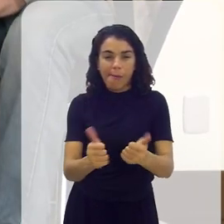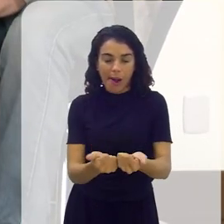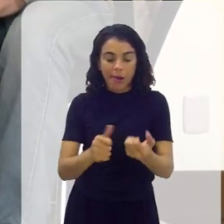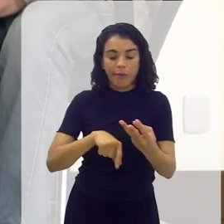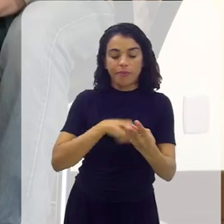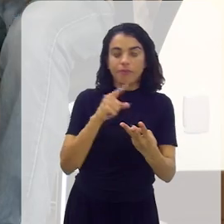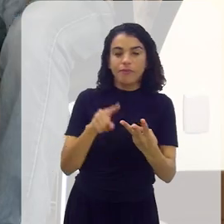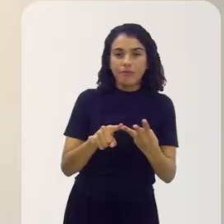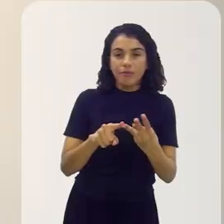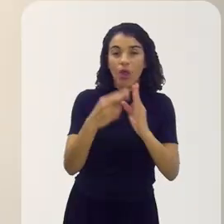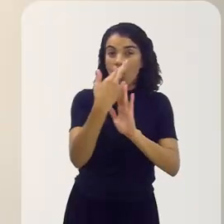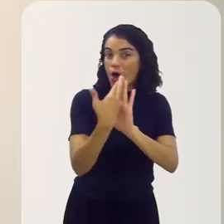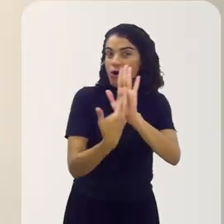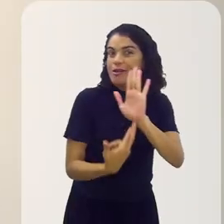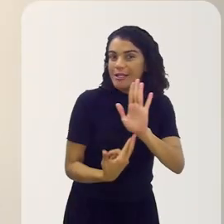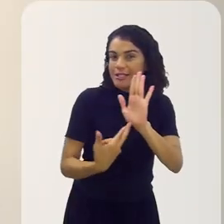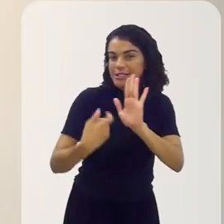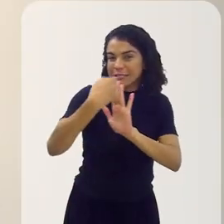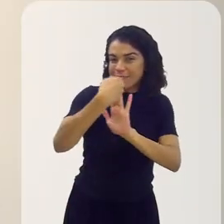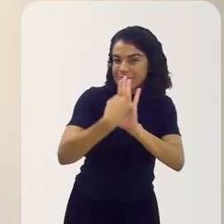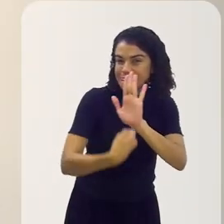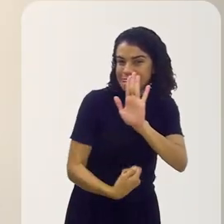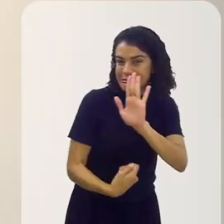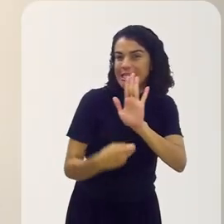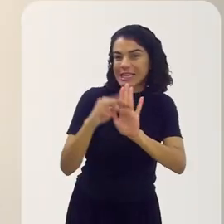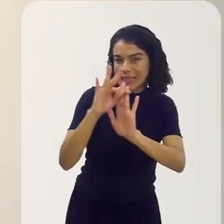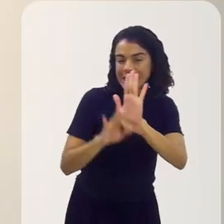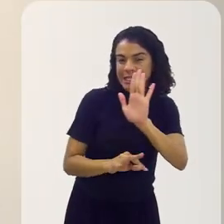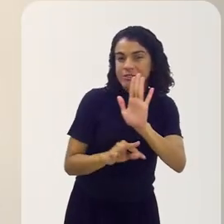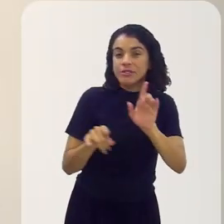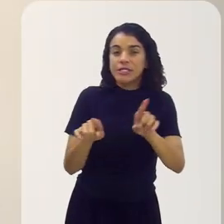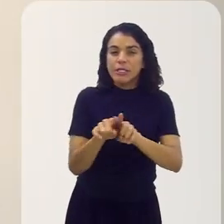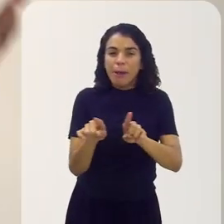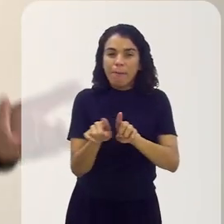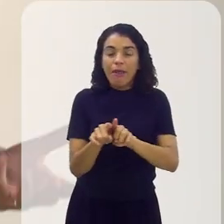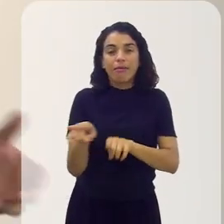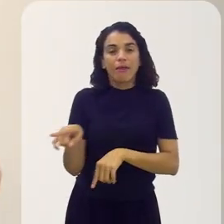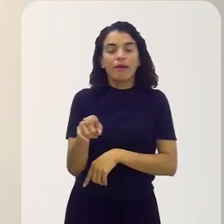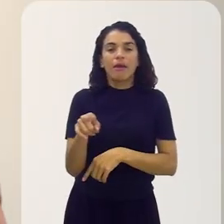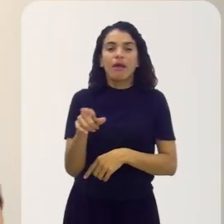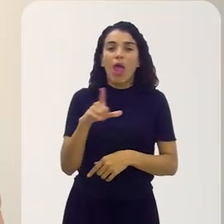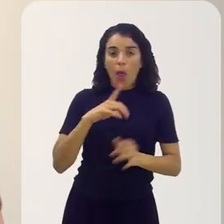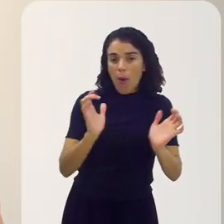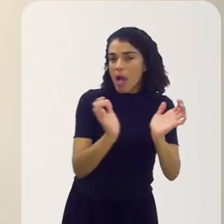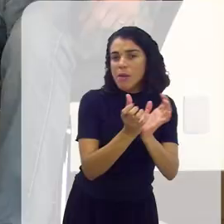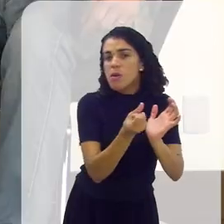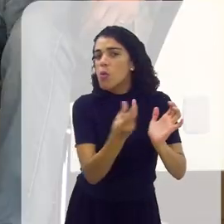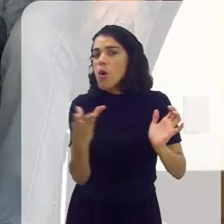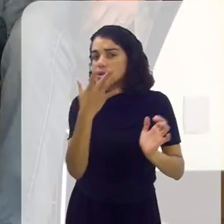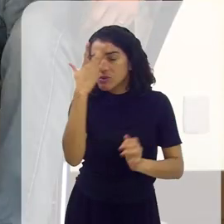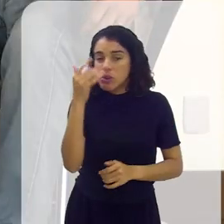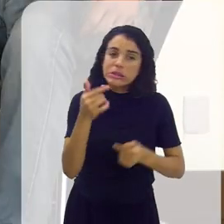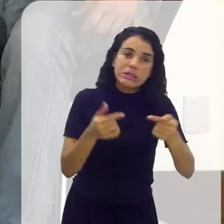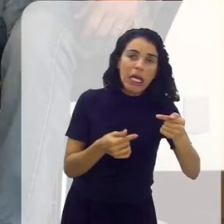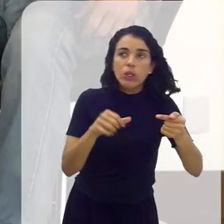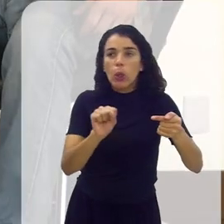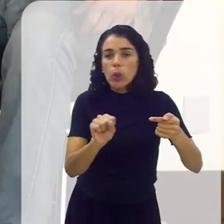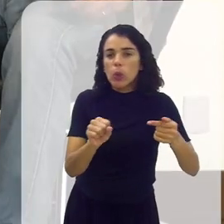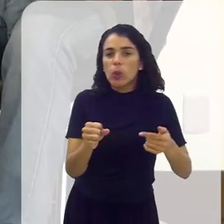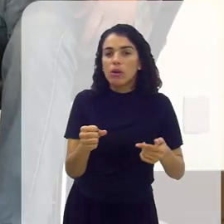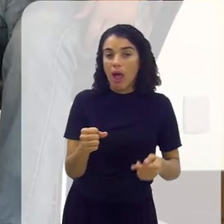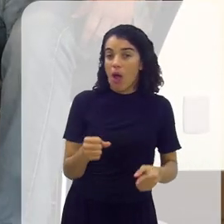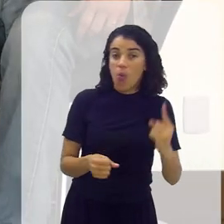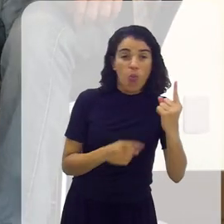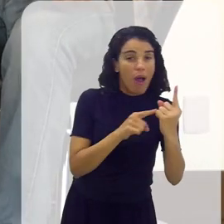roteiristas. Então, e tem os programadores. Geralmente é uma equipe de quantas pessoas? Sete, oito?